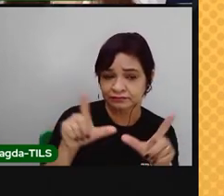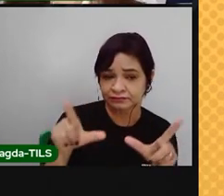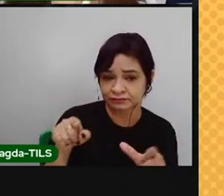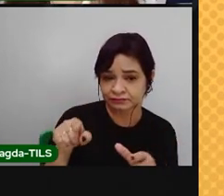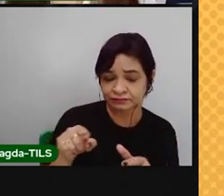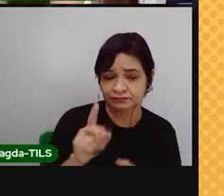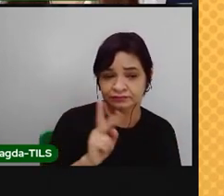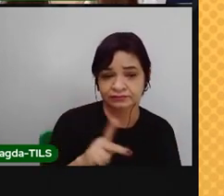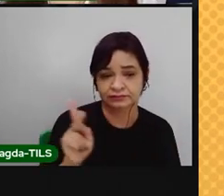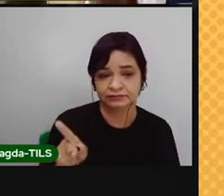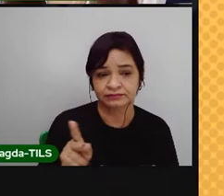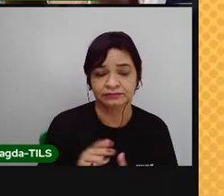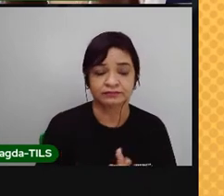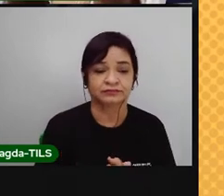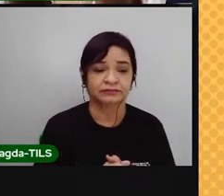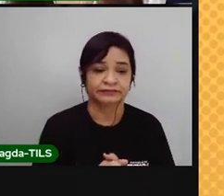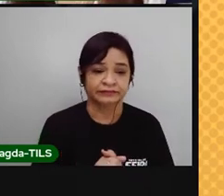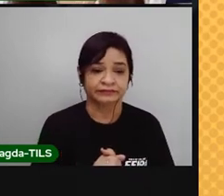professor Birkheim de novo.